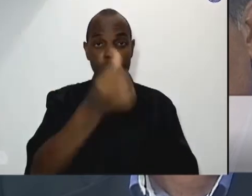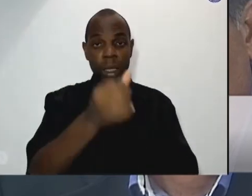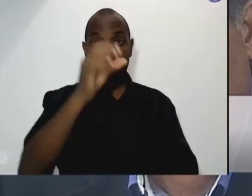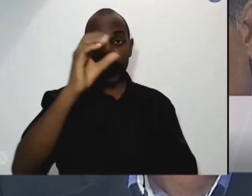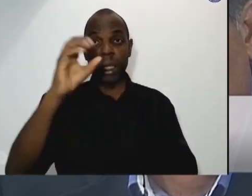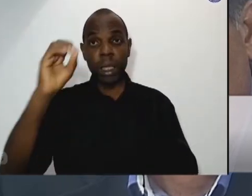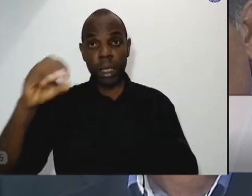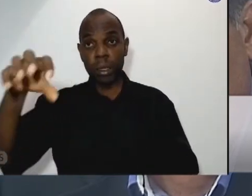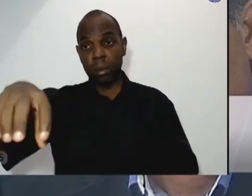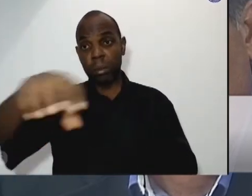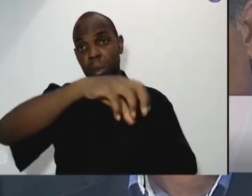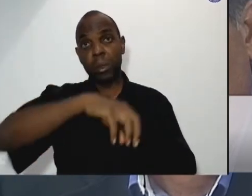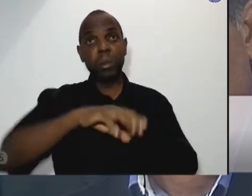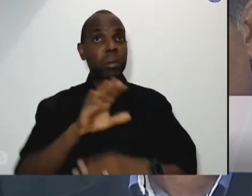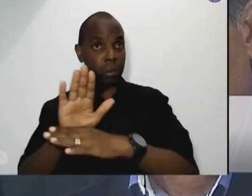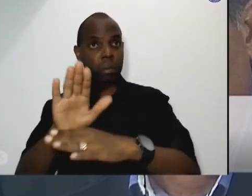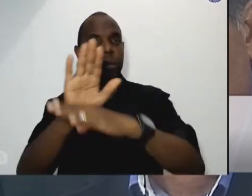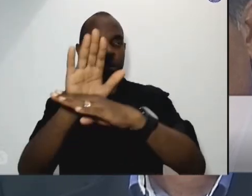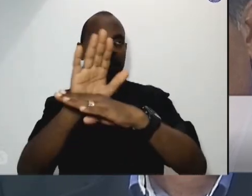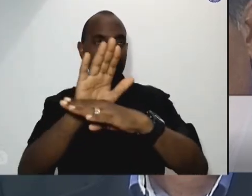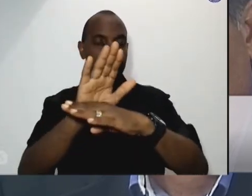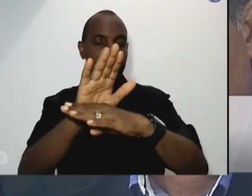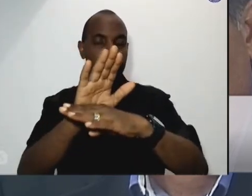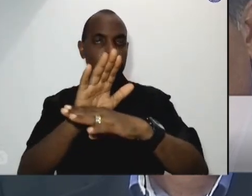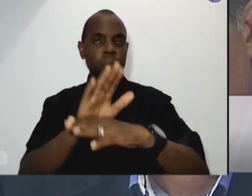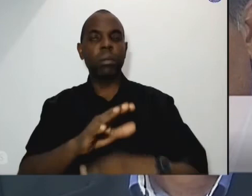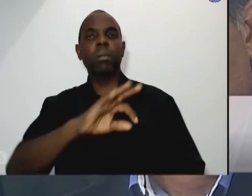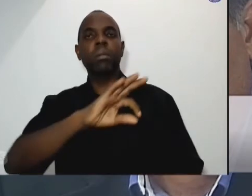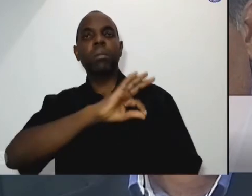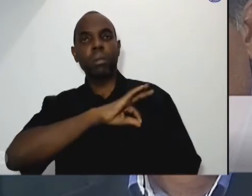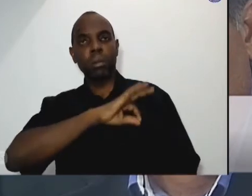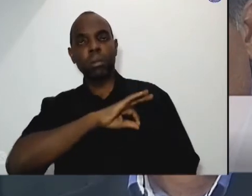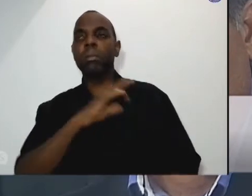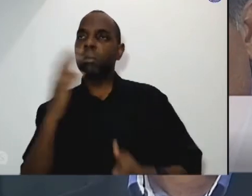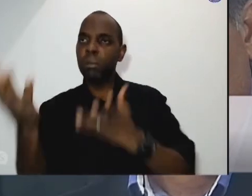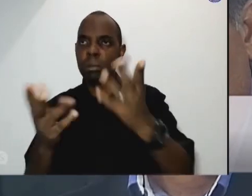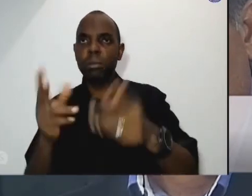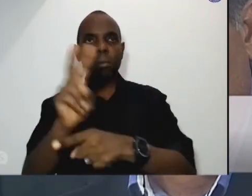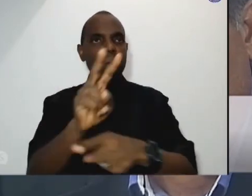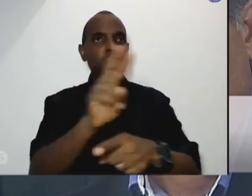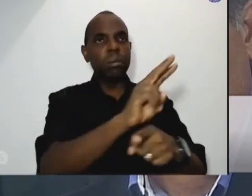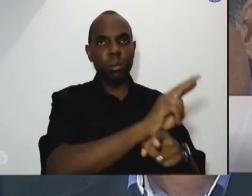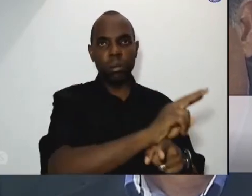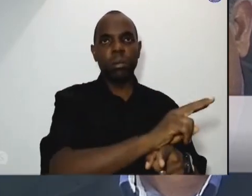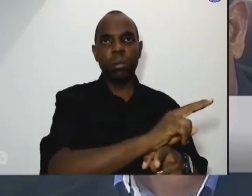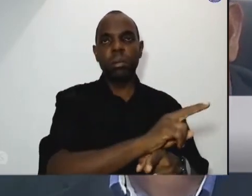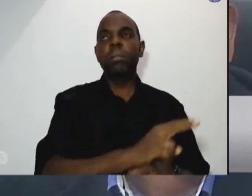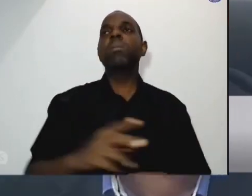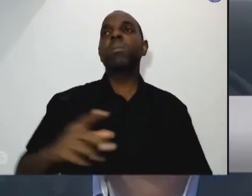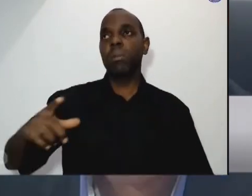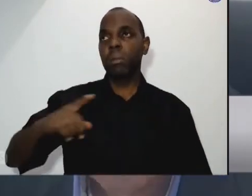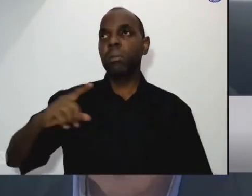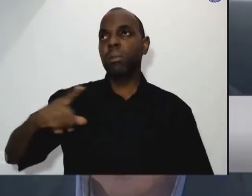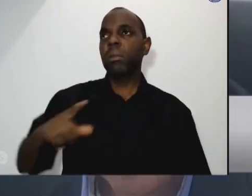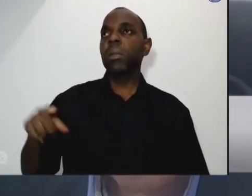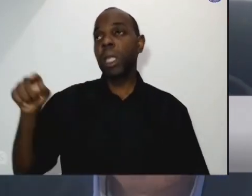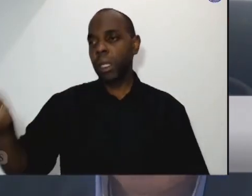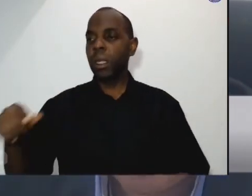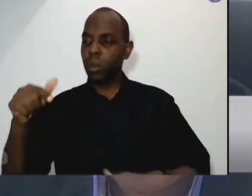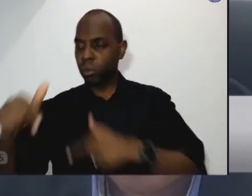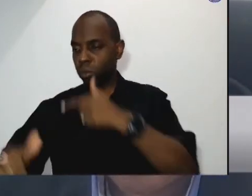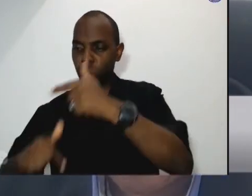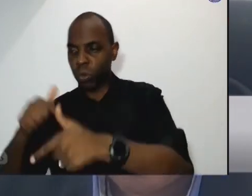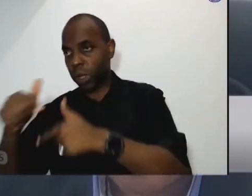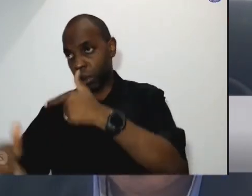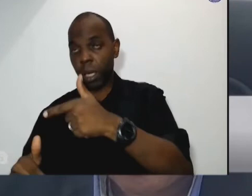caridade porque a aceitação do servidor público o primeiro passo é servir a população